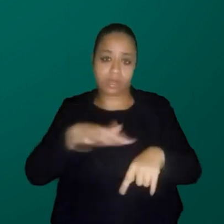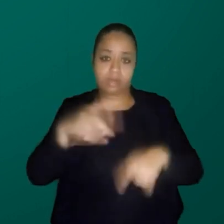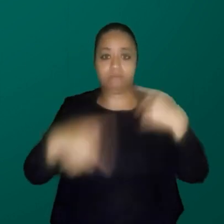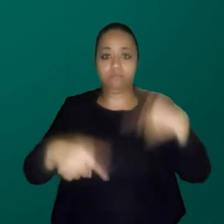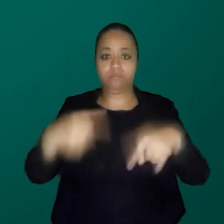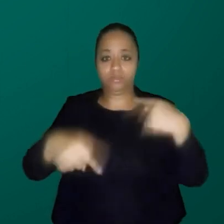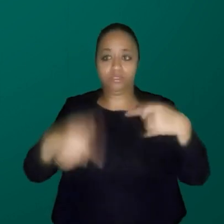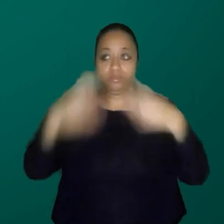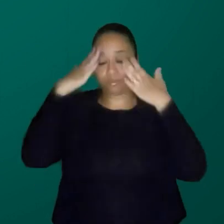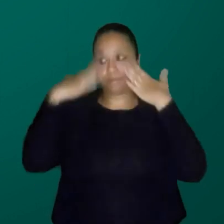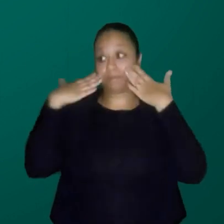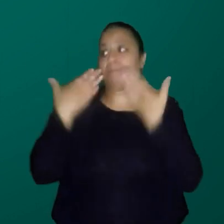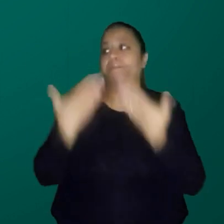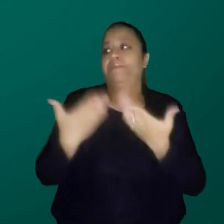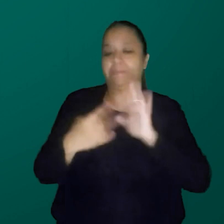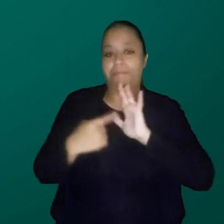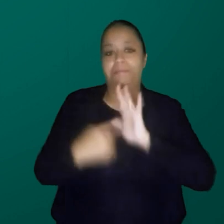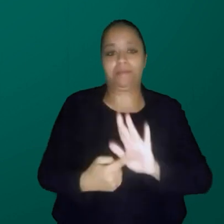onde você aparece mais.